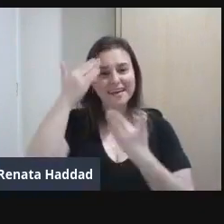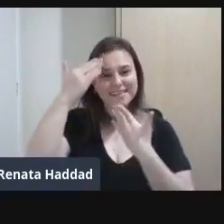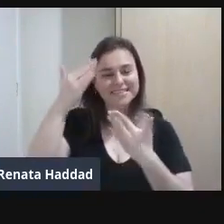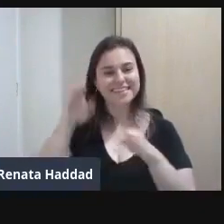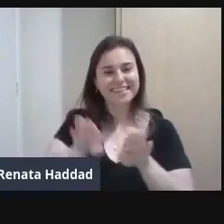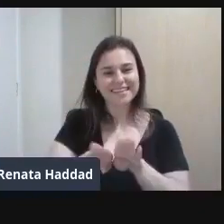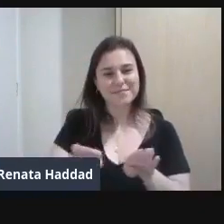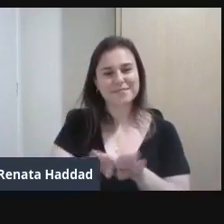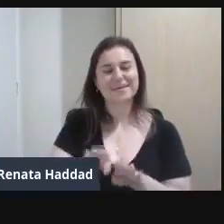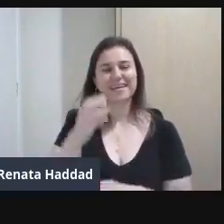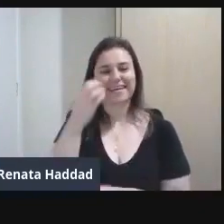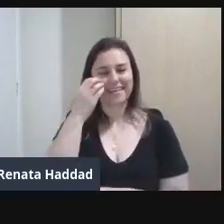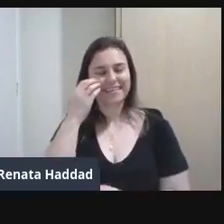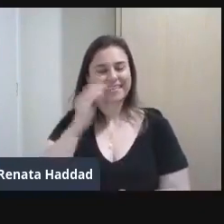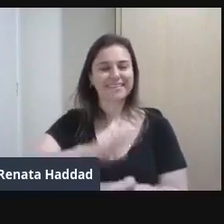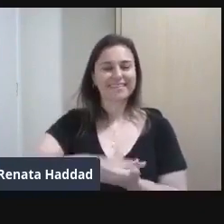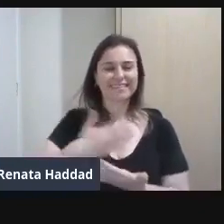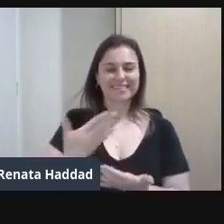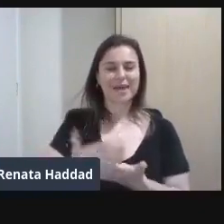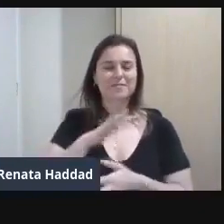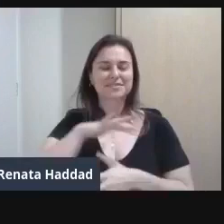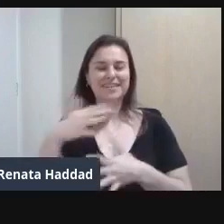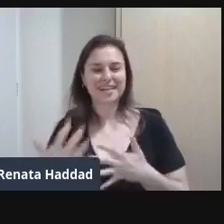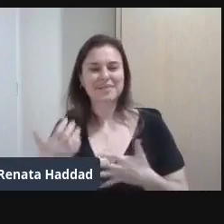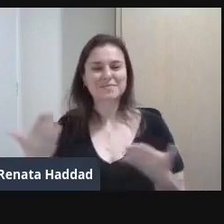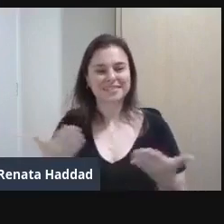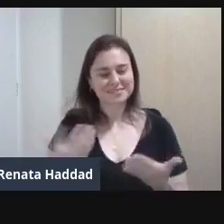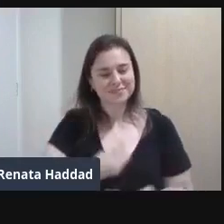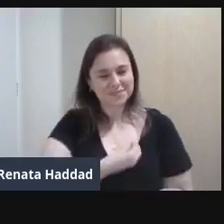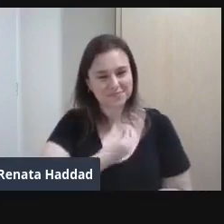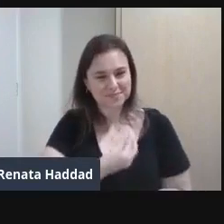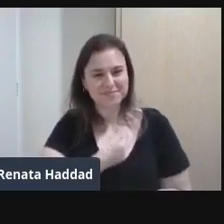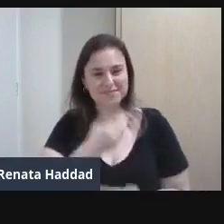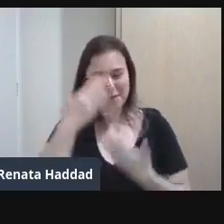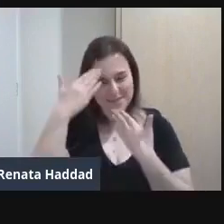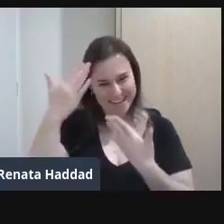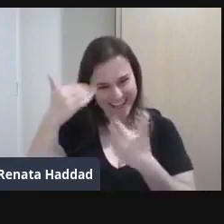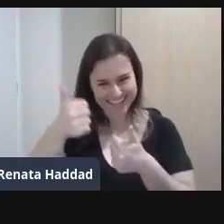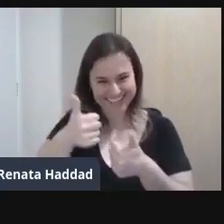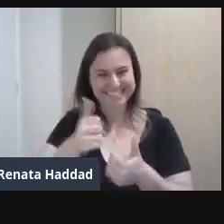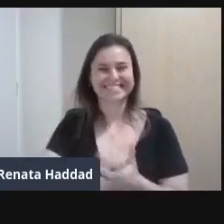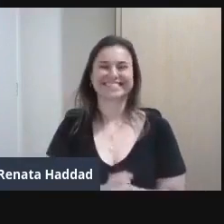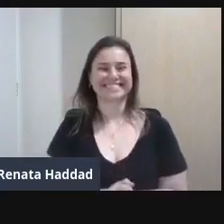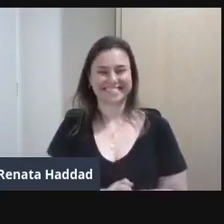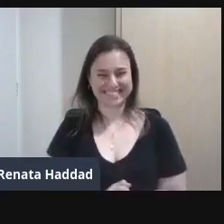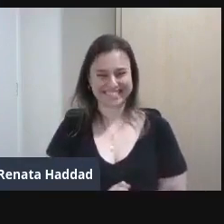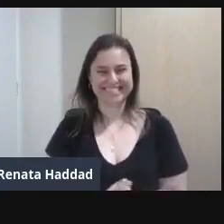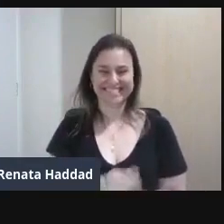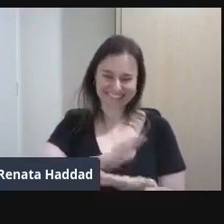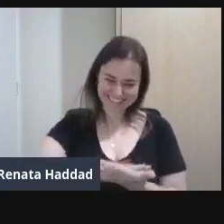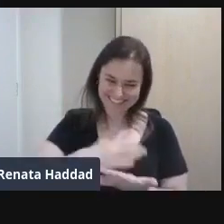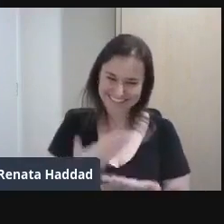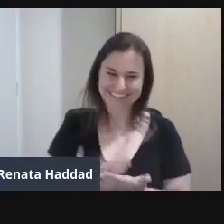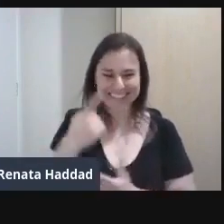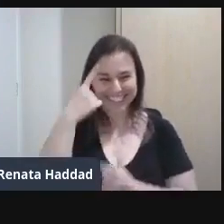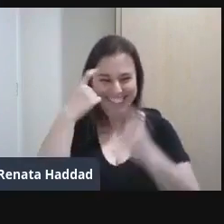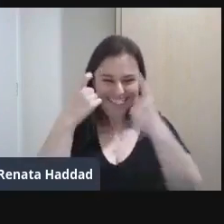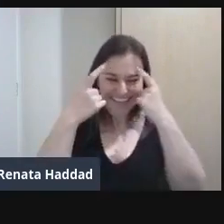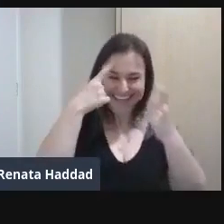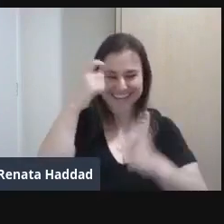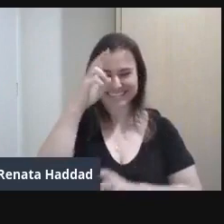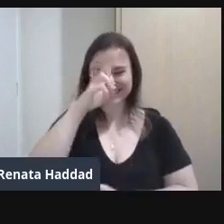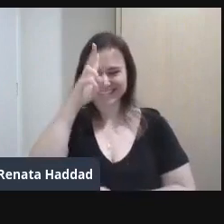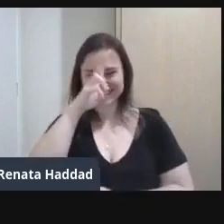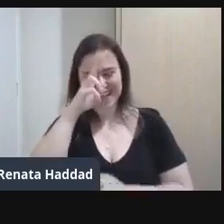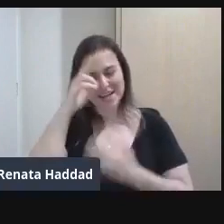Renata Haddad Nossa intérprete de Libras Esteve aqui Com a gente Interpretando Tantas ideias Tantas histórias